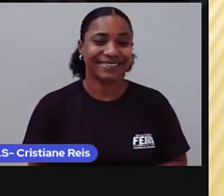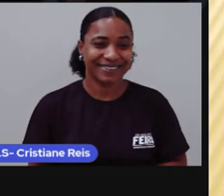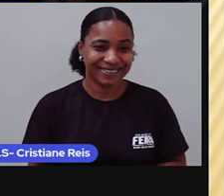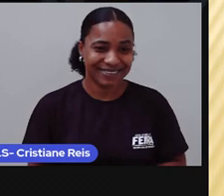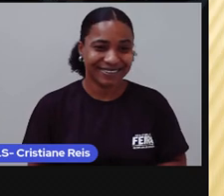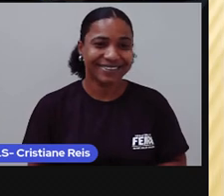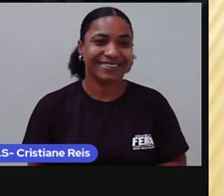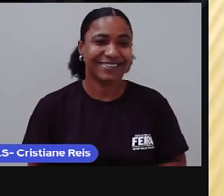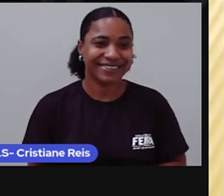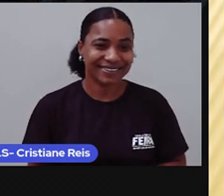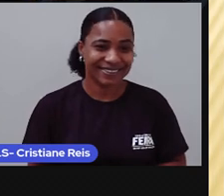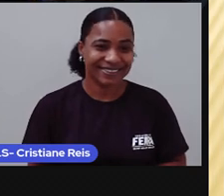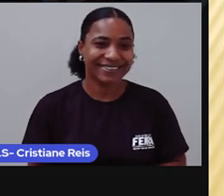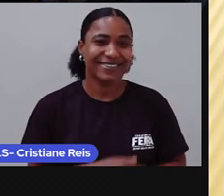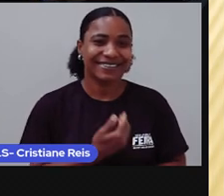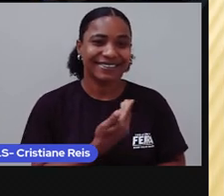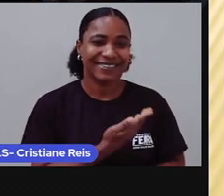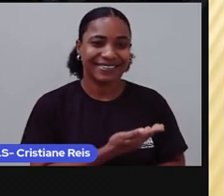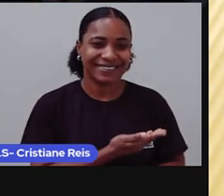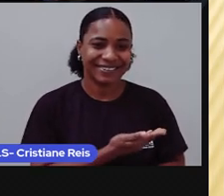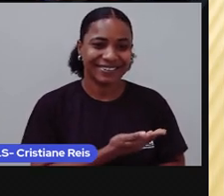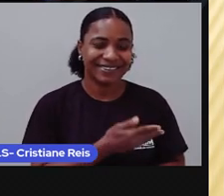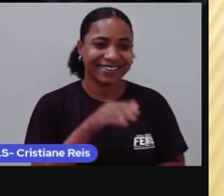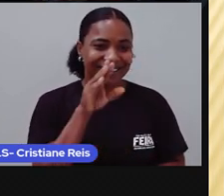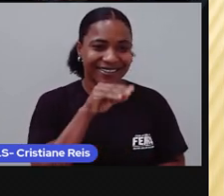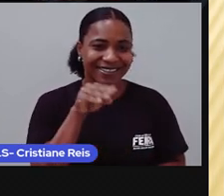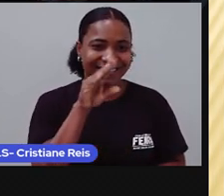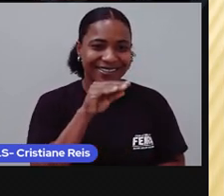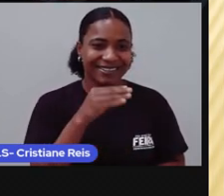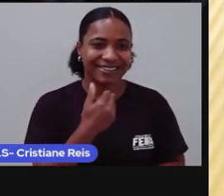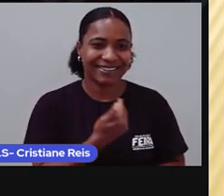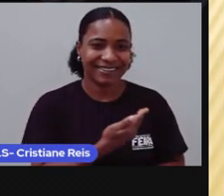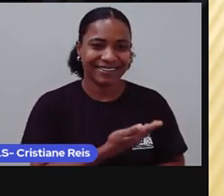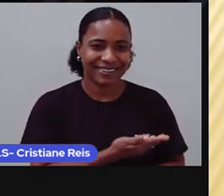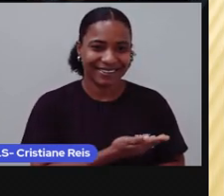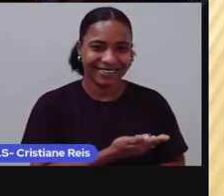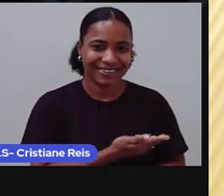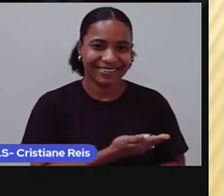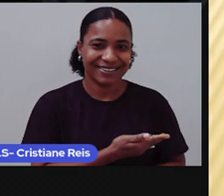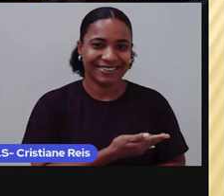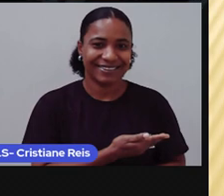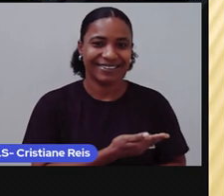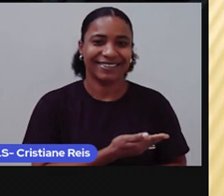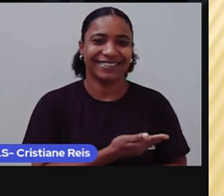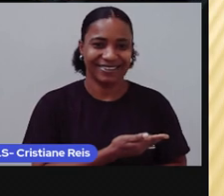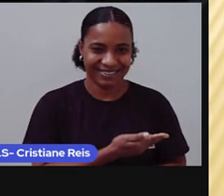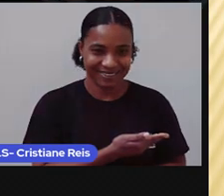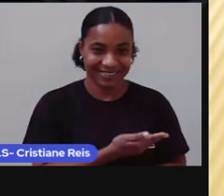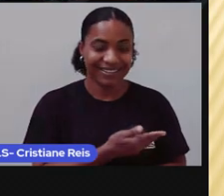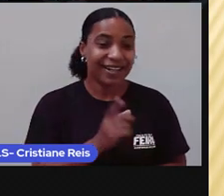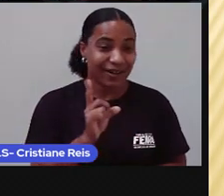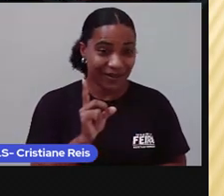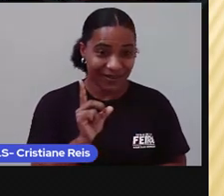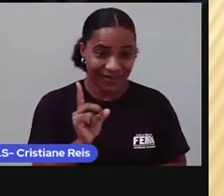stress, ticket, video game, zoom, zoom. Ok?